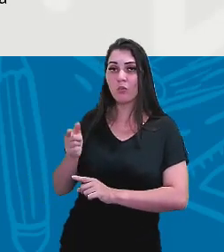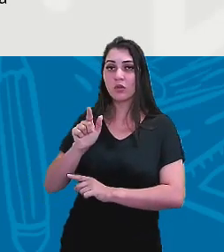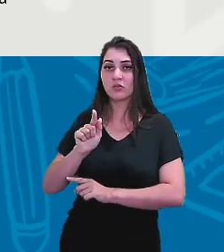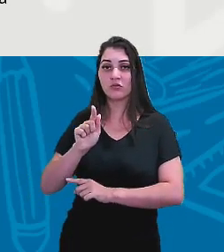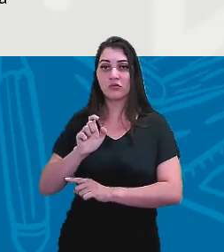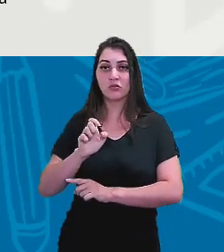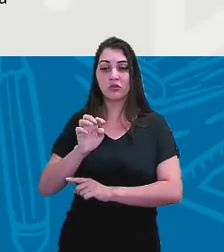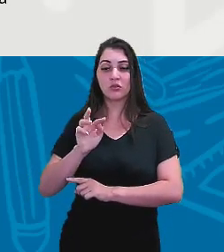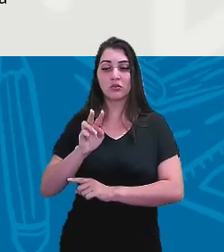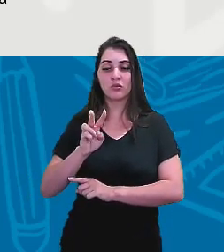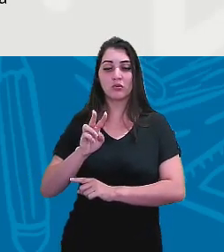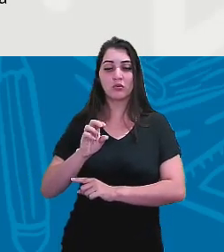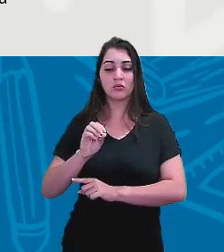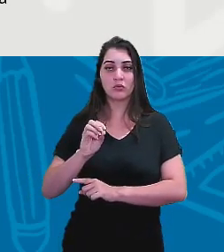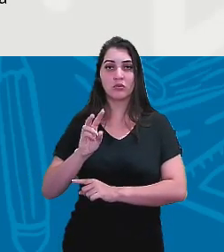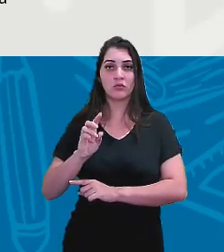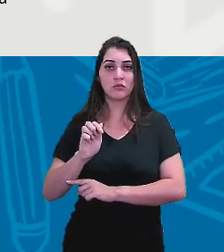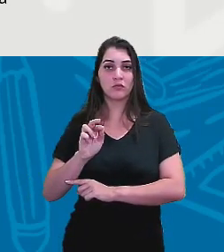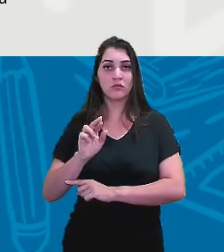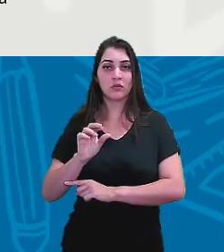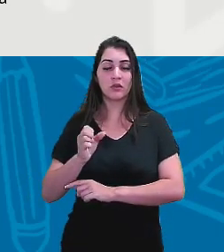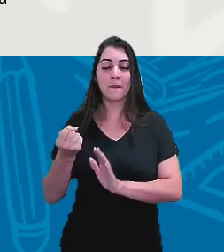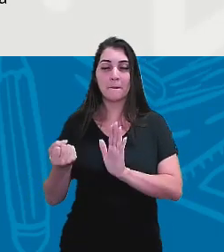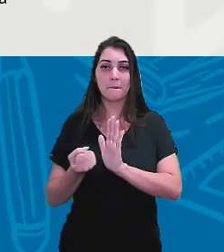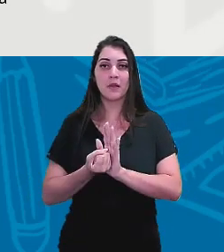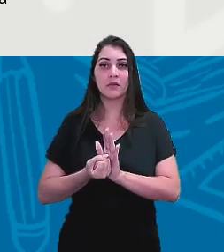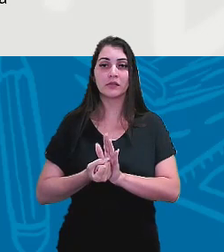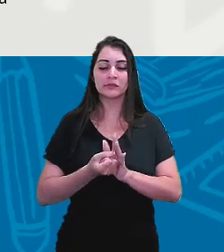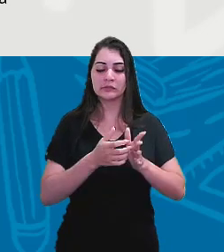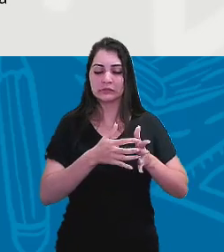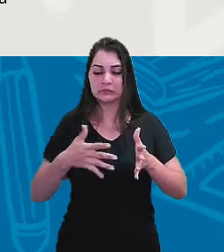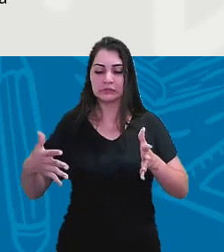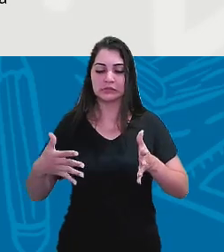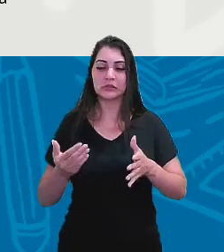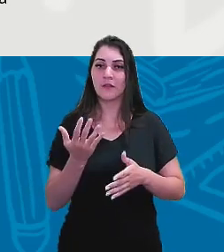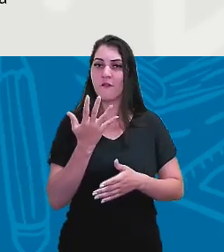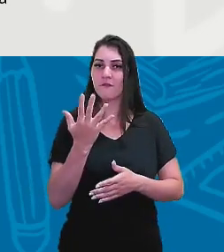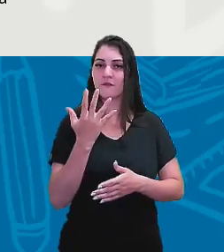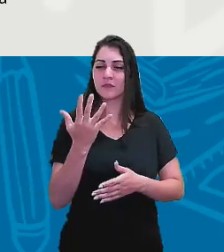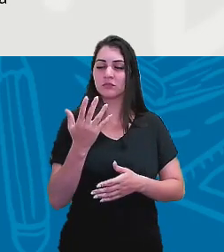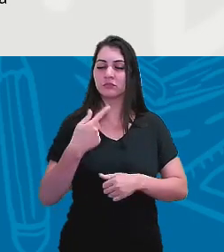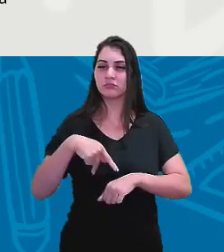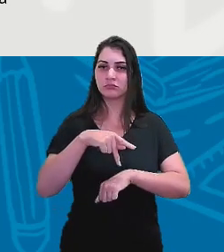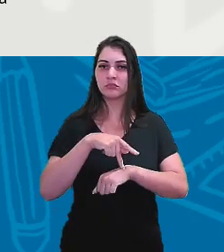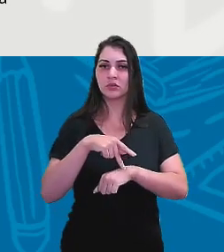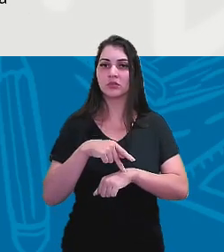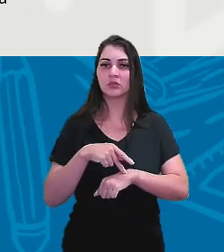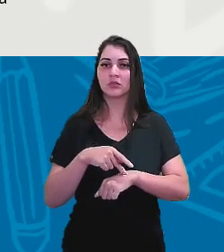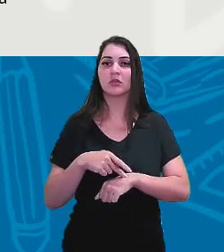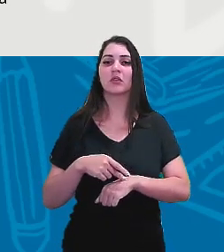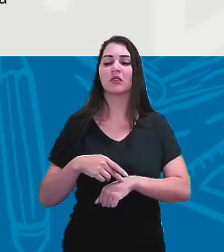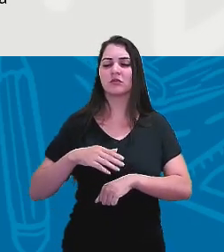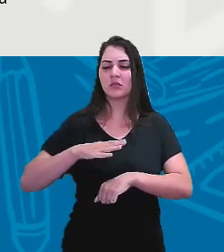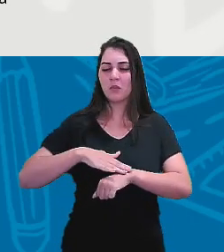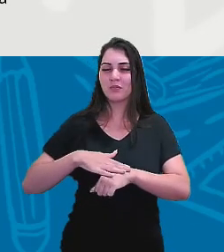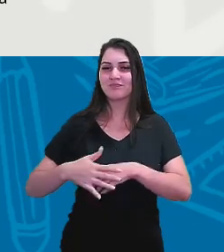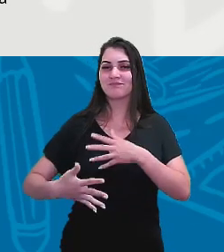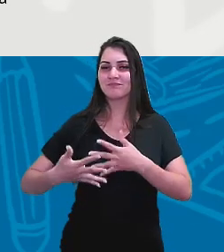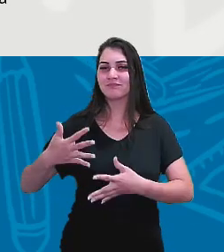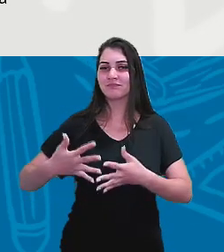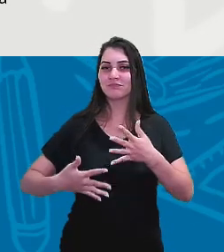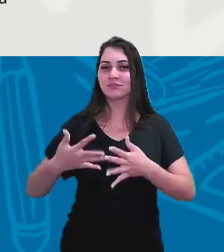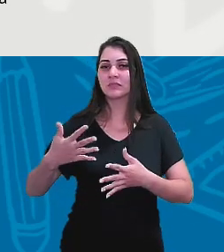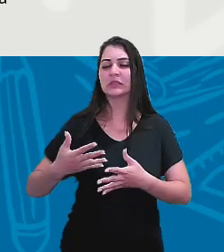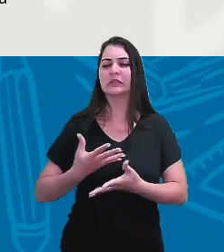marcante dentro do período em que ele esteve à frente do país. Foi um período também muito conturbado e de